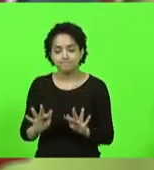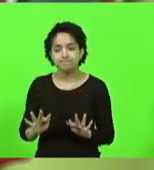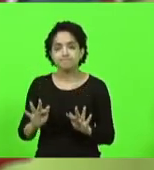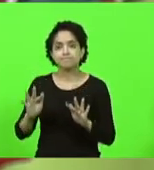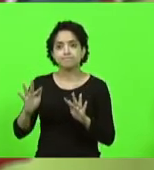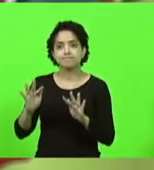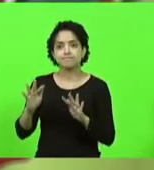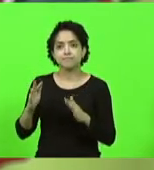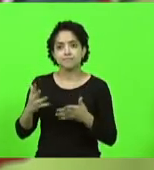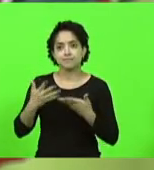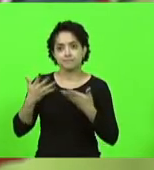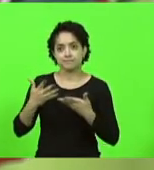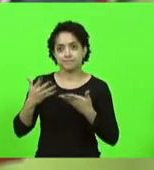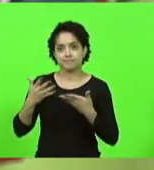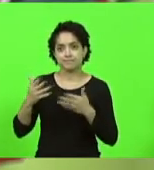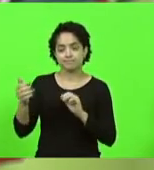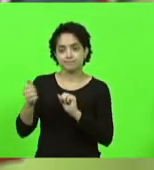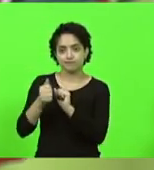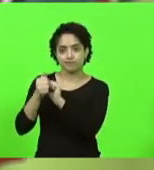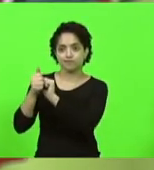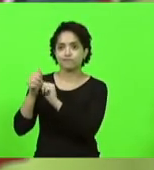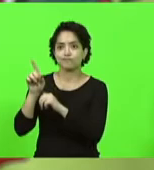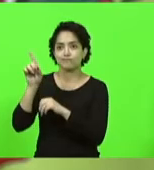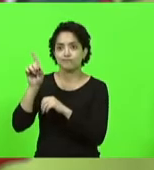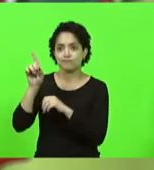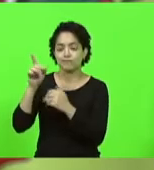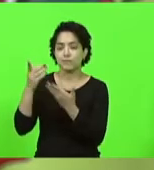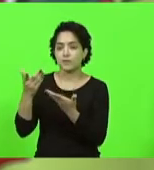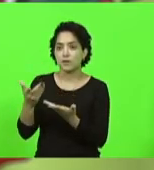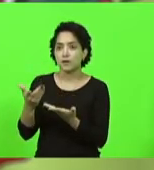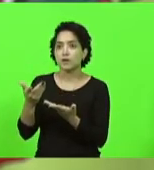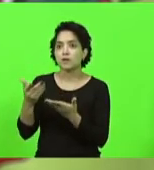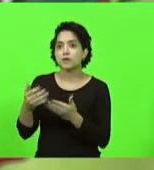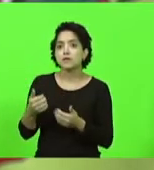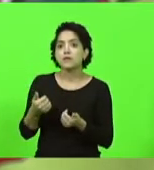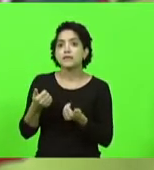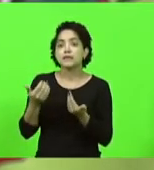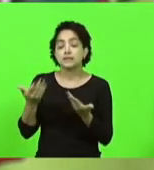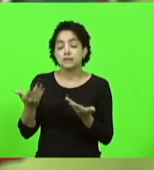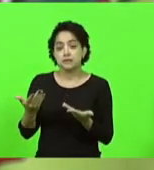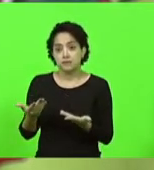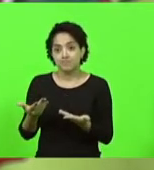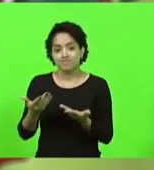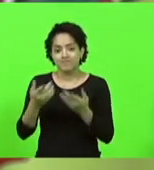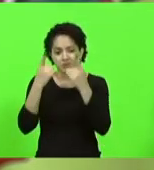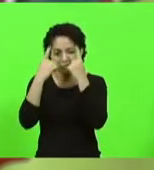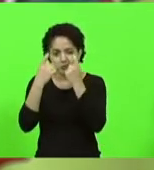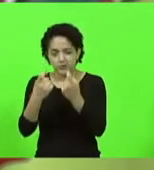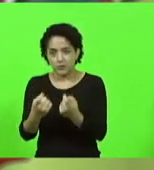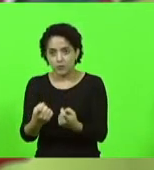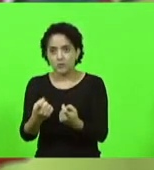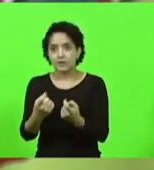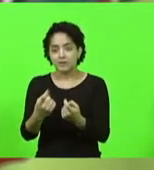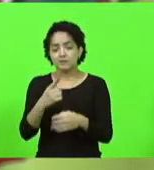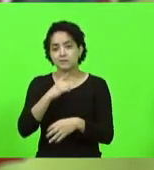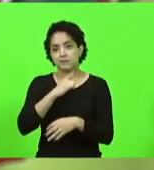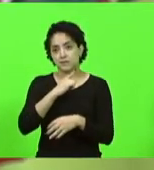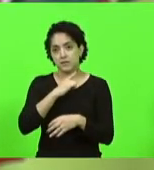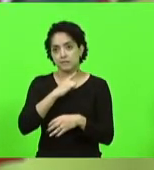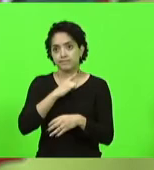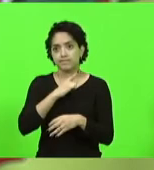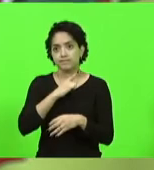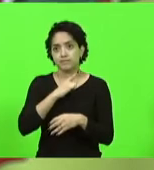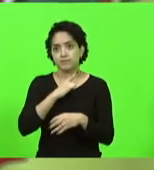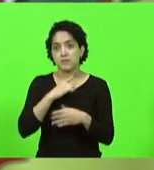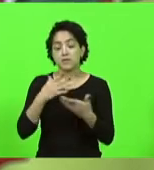de Deus e é torturante você imaginar que esse tipo de violência ainda é praticada nos tempos de hoje. Nós